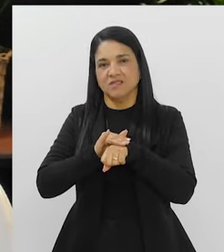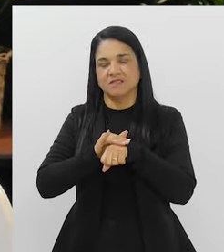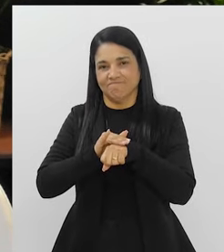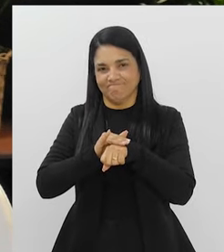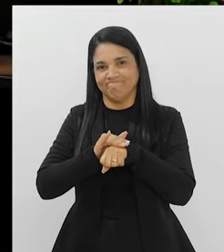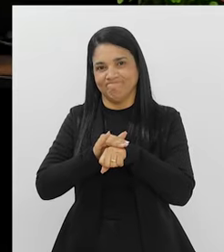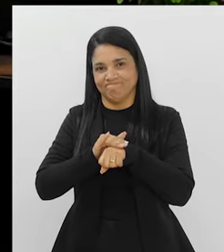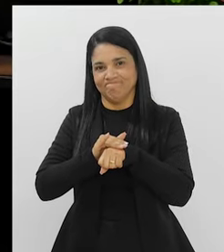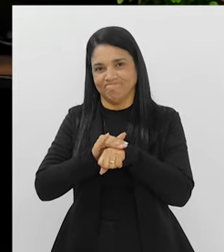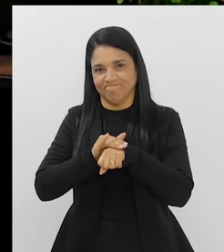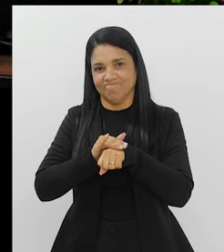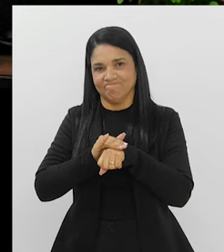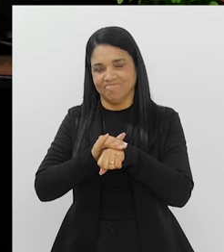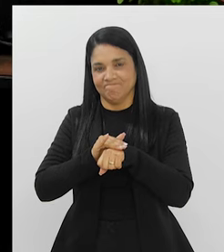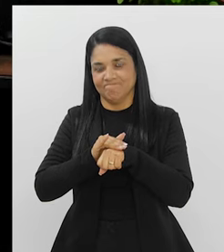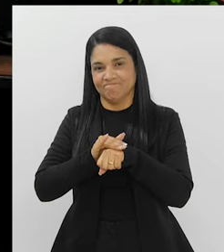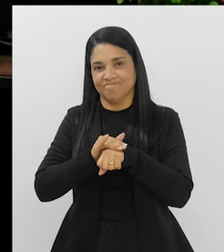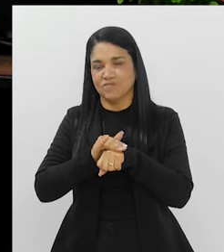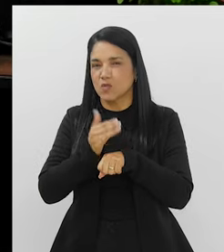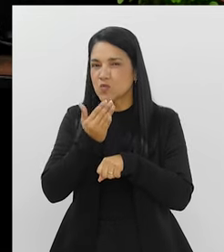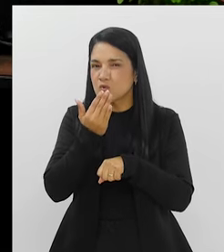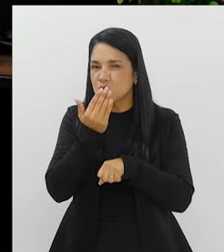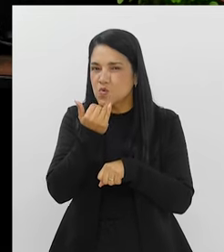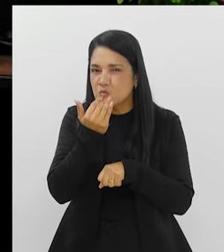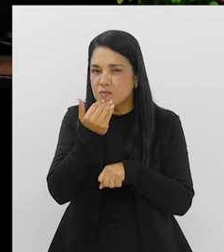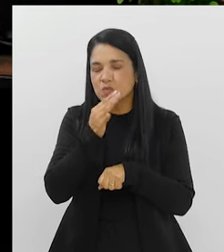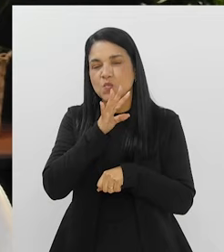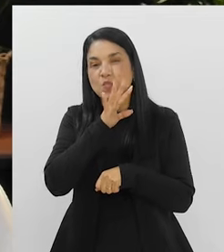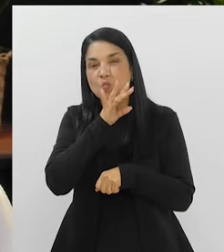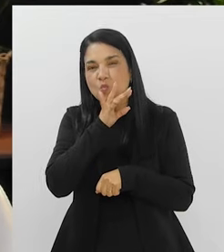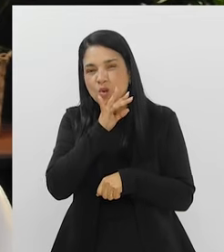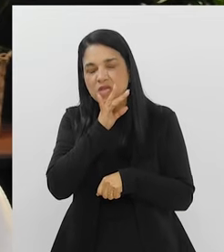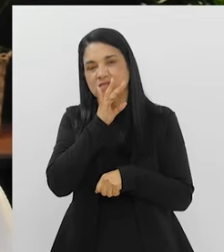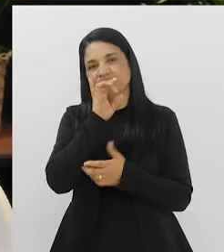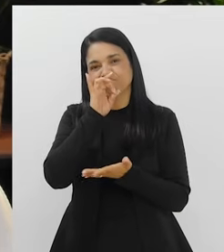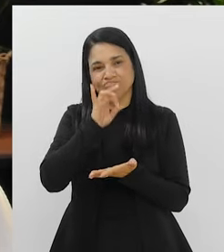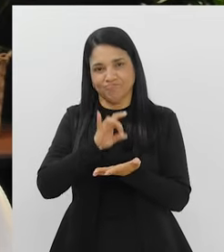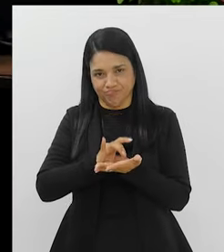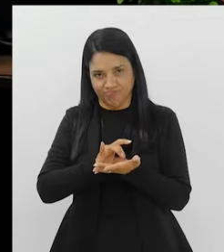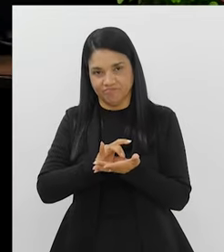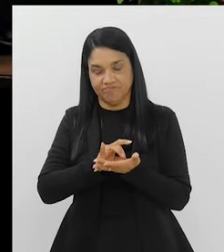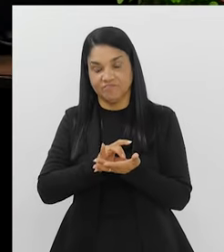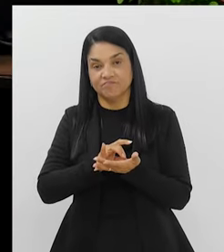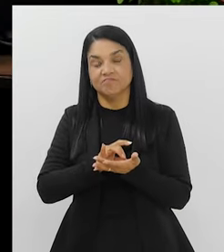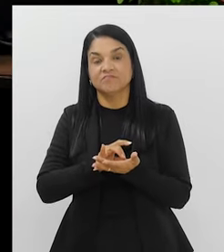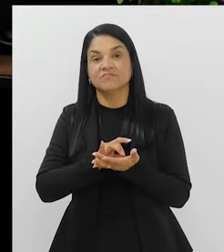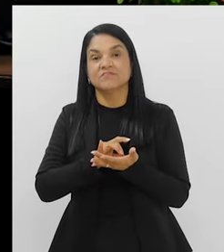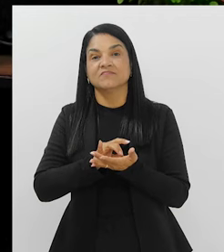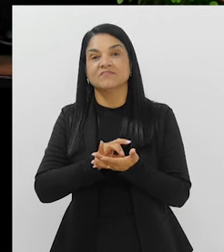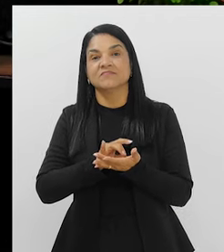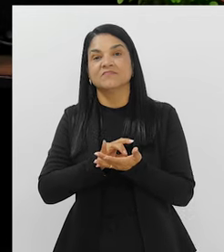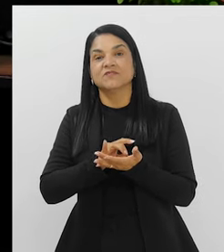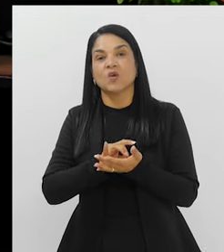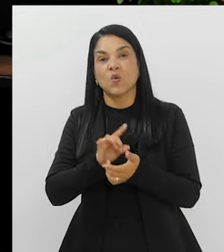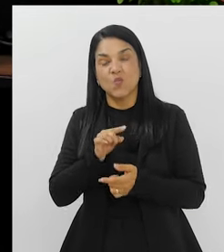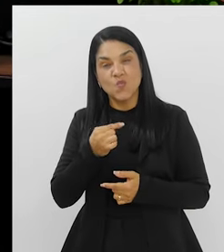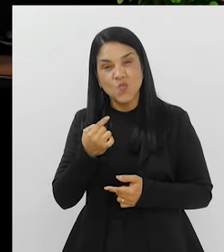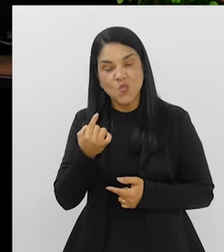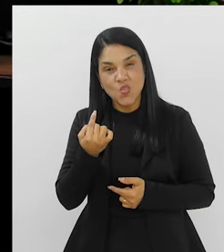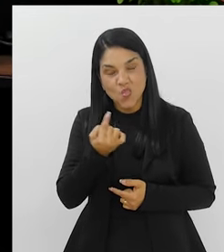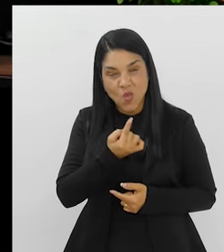doenças. Com certeza, sim. Nós estamos comendo de forma muito equivocada. Muito ruim, muito ruim. E, na verdade,